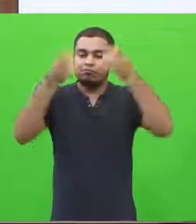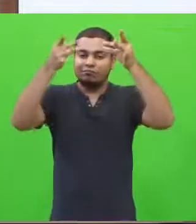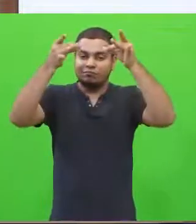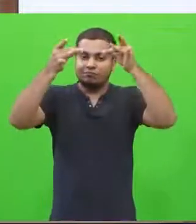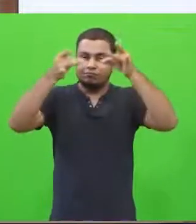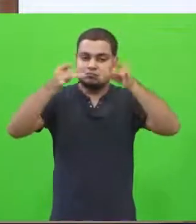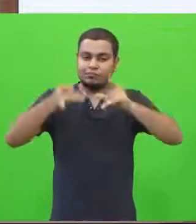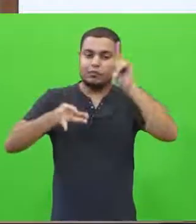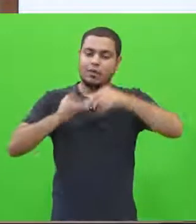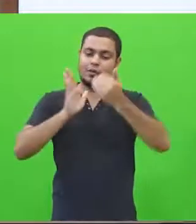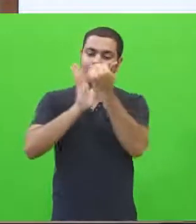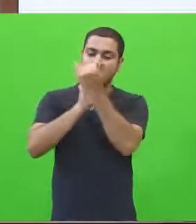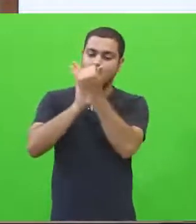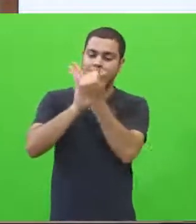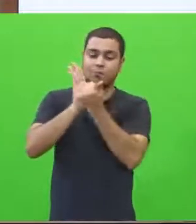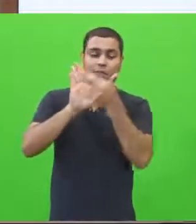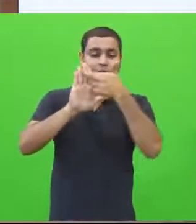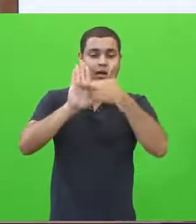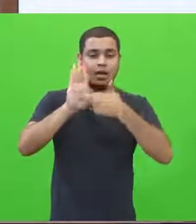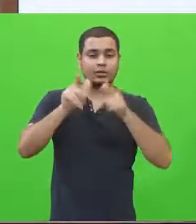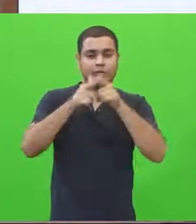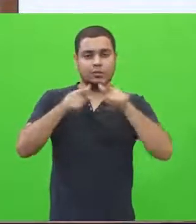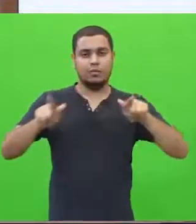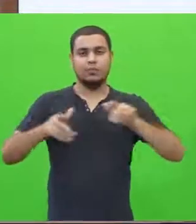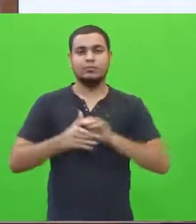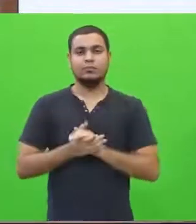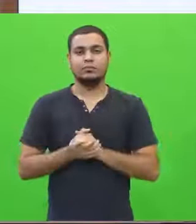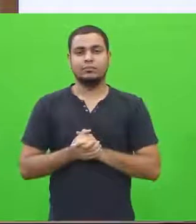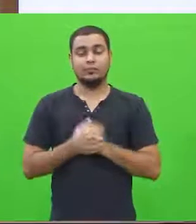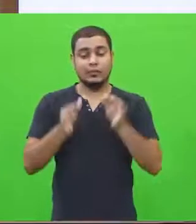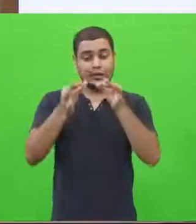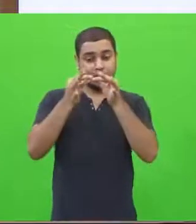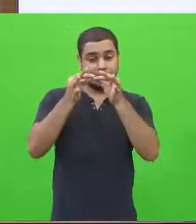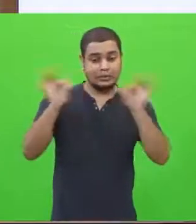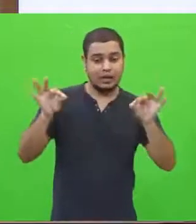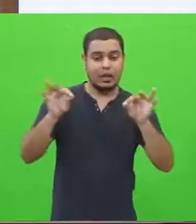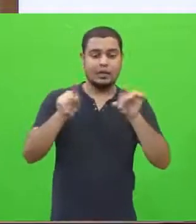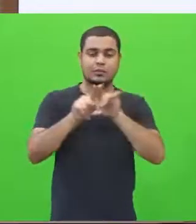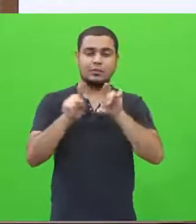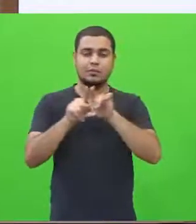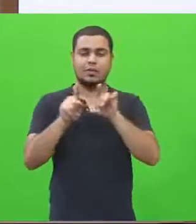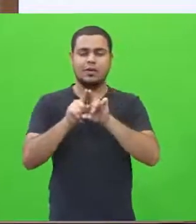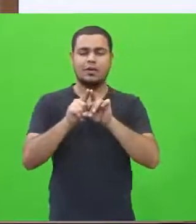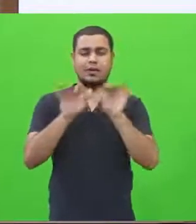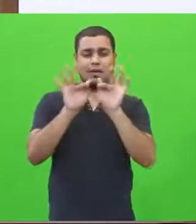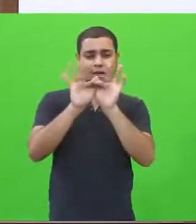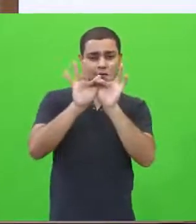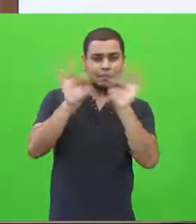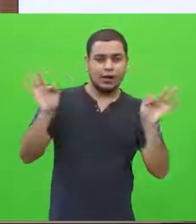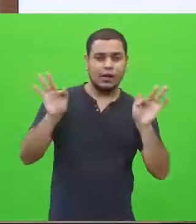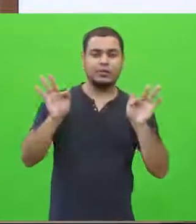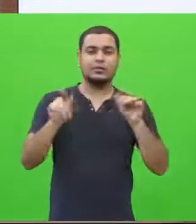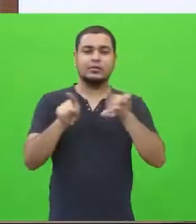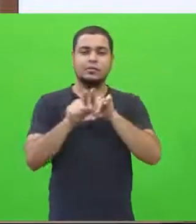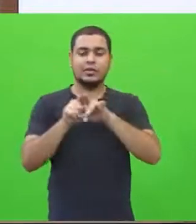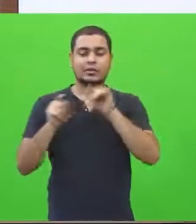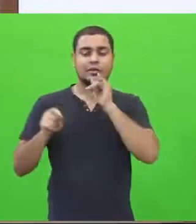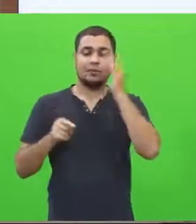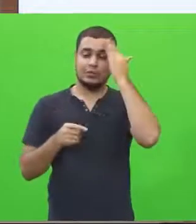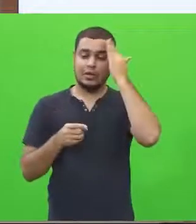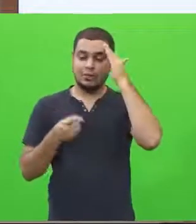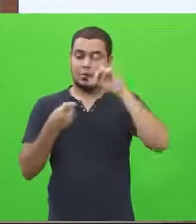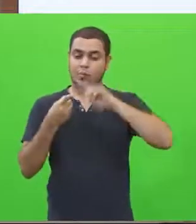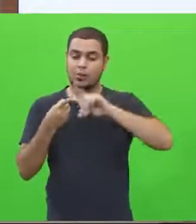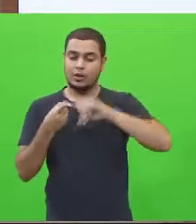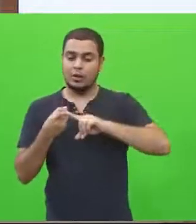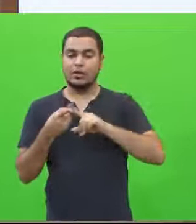aspectos importantes sobre a regra de gramática. Na sintaxe, nas orações subordinadas, nós sabemos que um porquê é diferente de